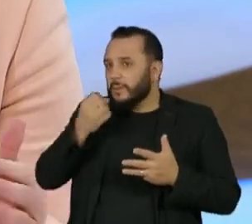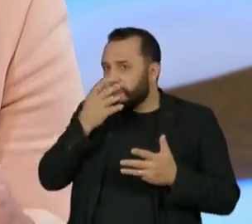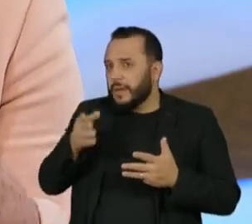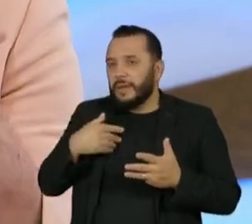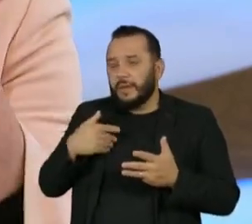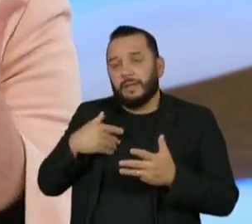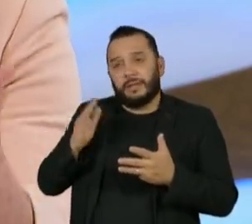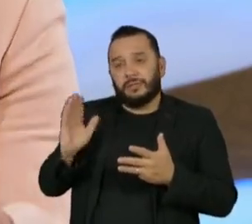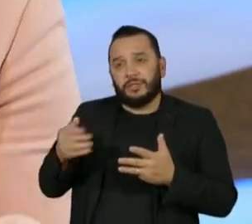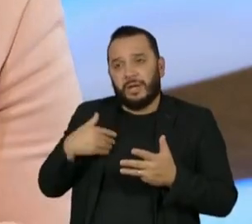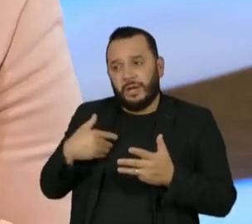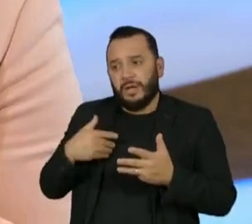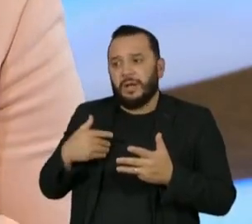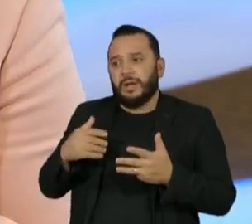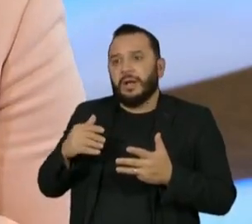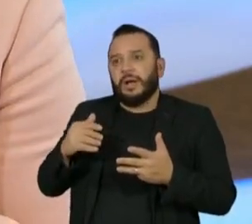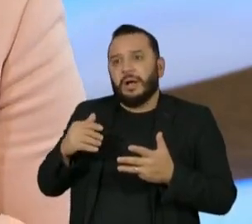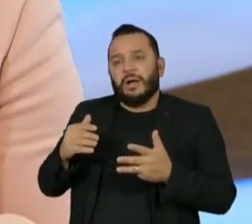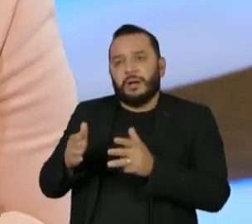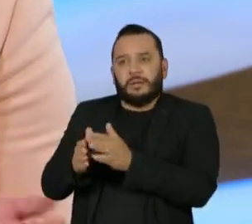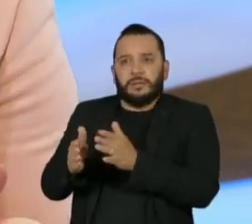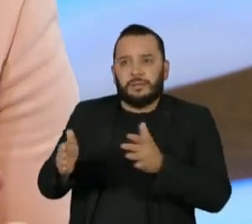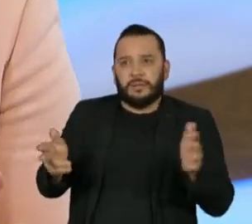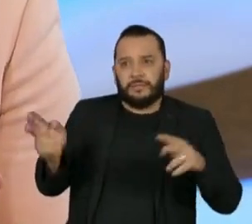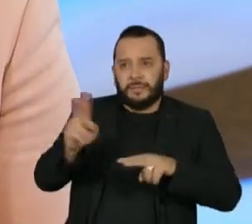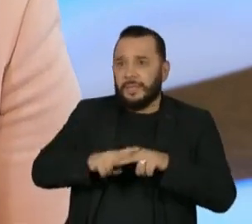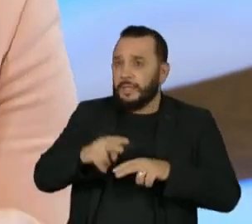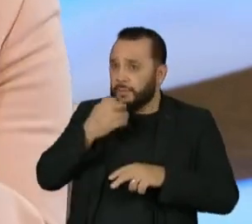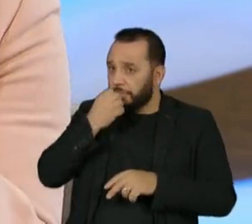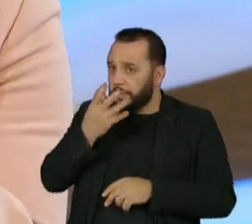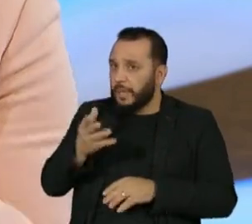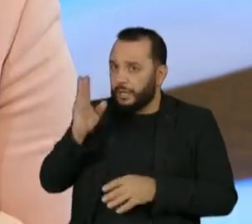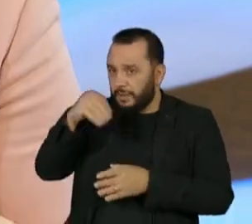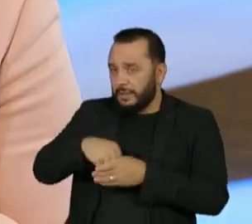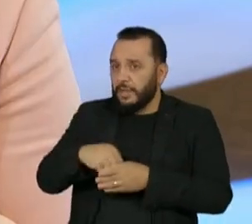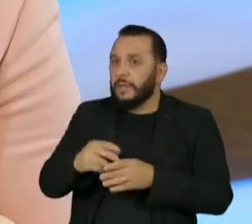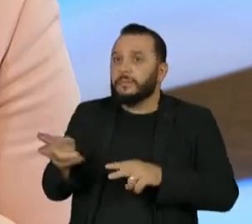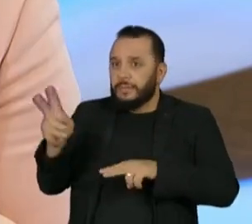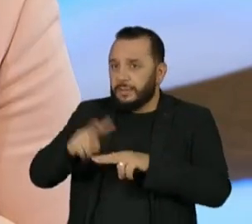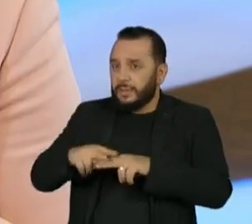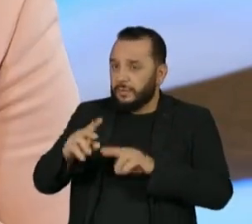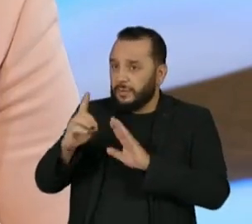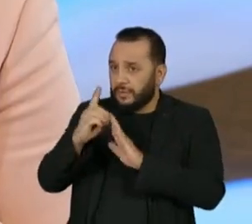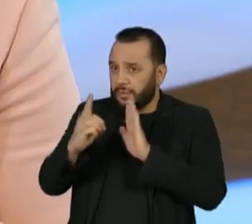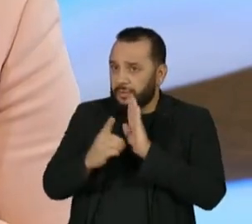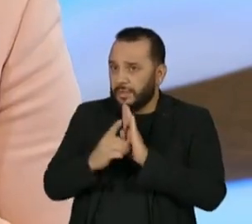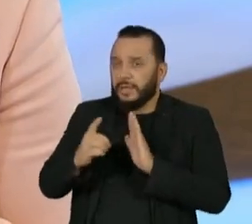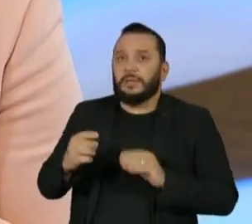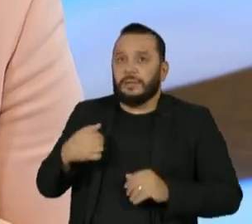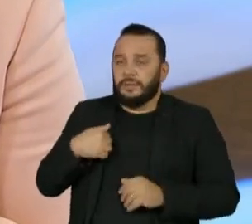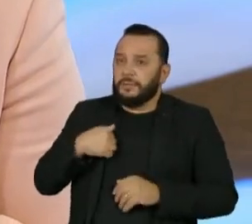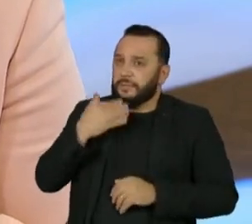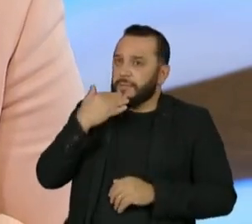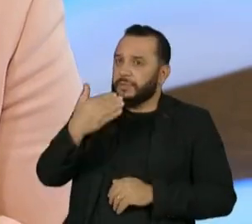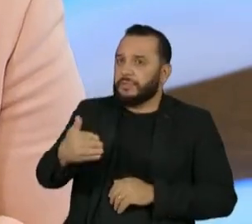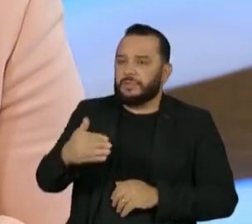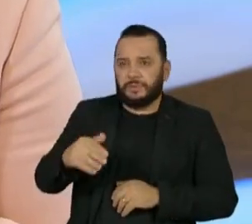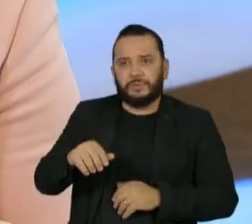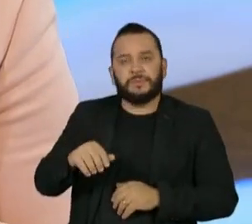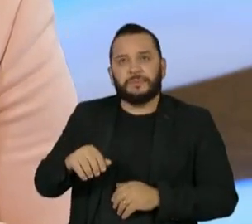muito longa, sem nenhum problema dentro da prisão. aquele decreto, como eu anunciei no meu pedido ao Supremo,